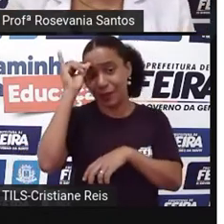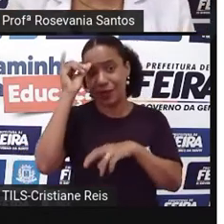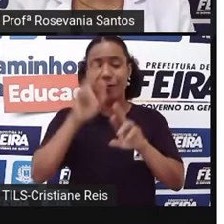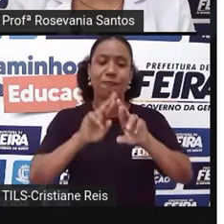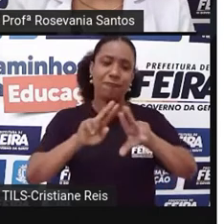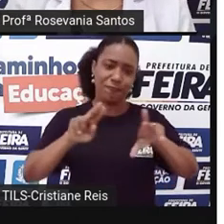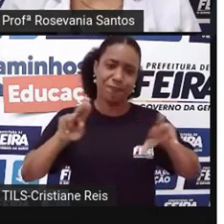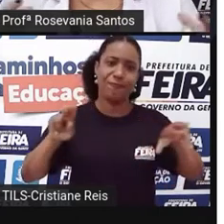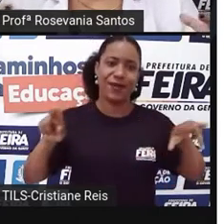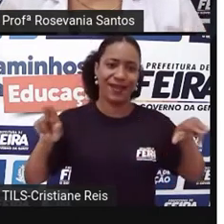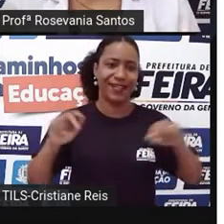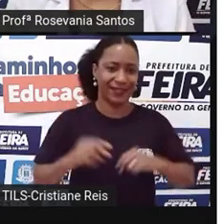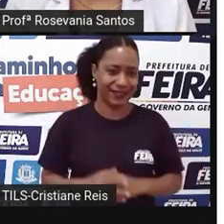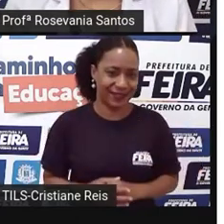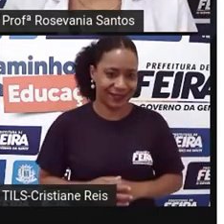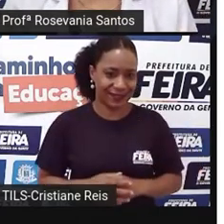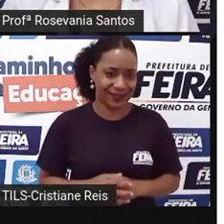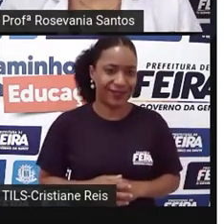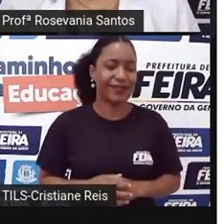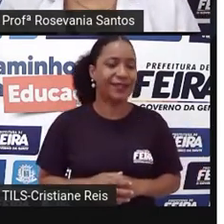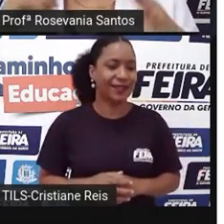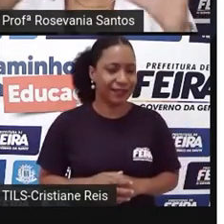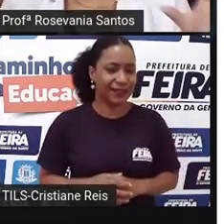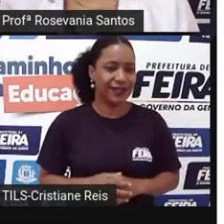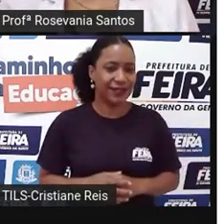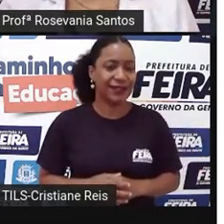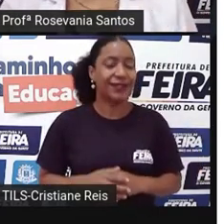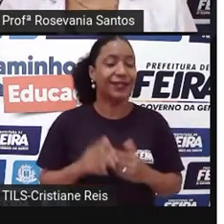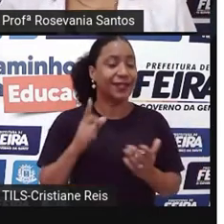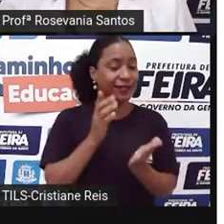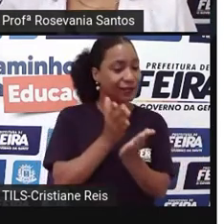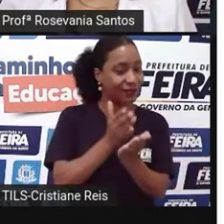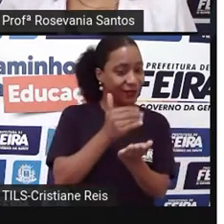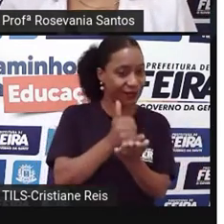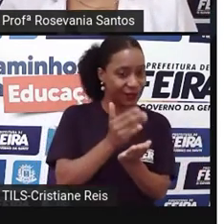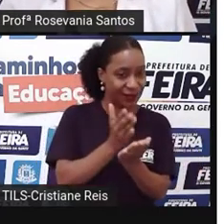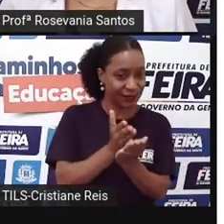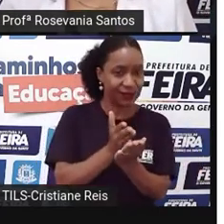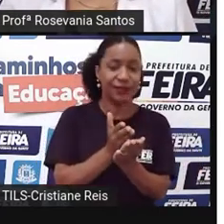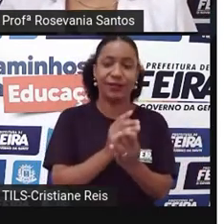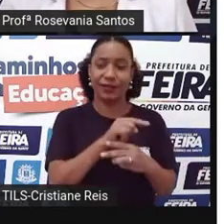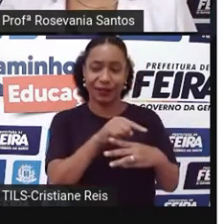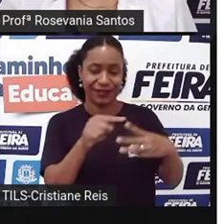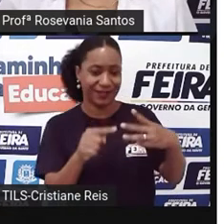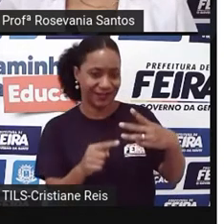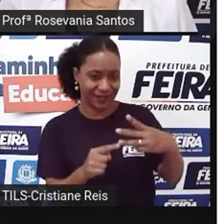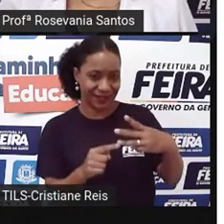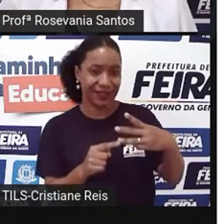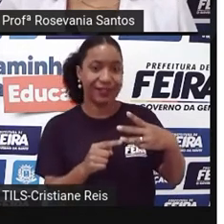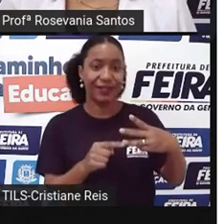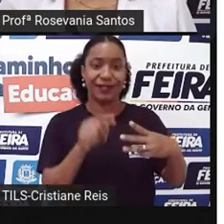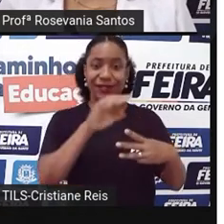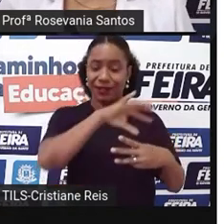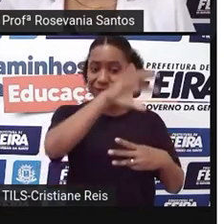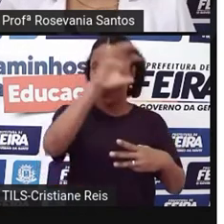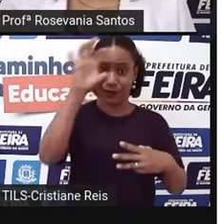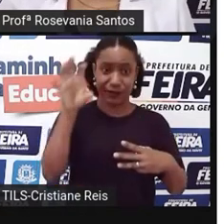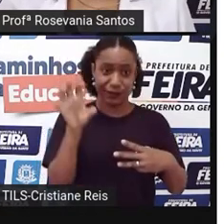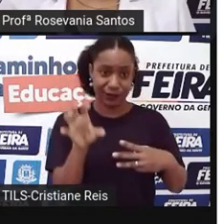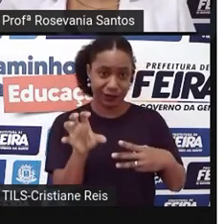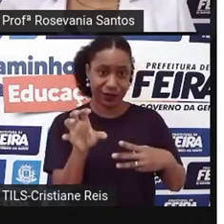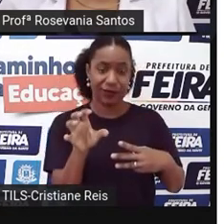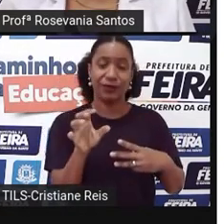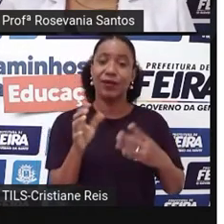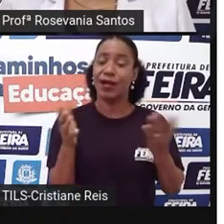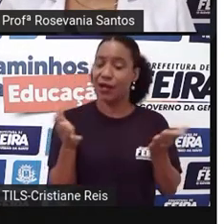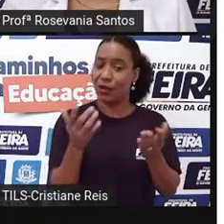ele agrupa esses critérios aí e dividiu. Então, temos essas três regiões, não vamos muito falar das outras